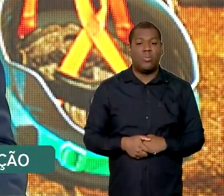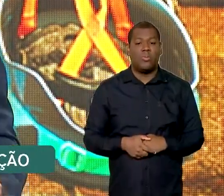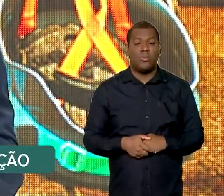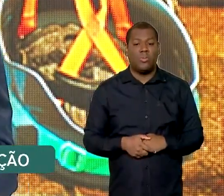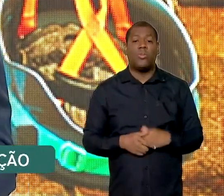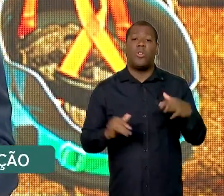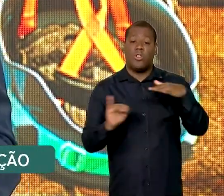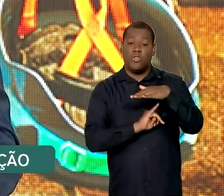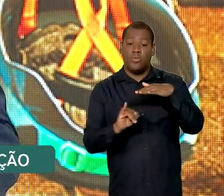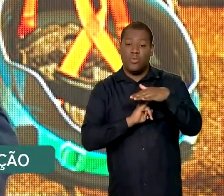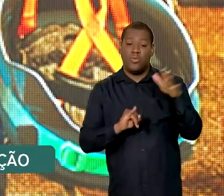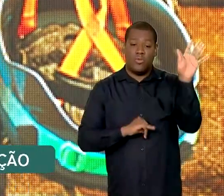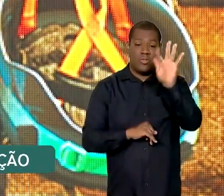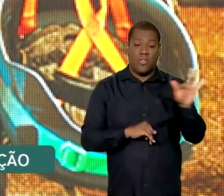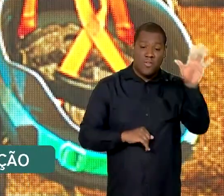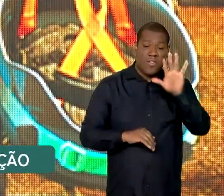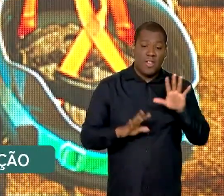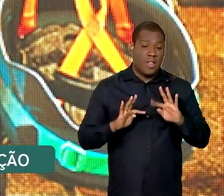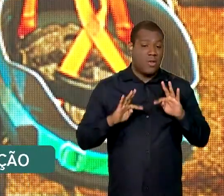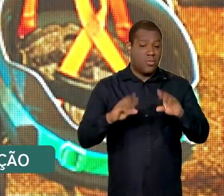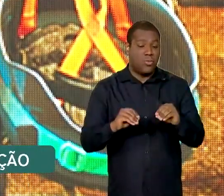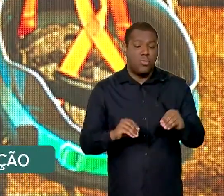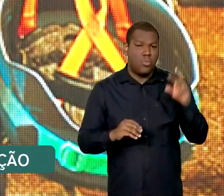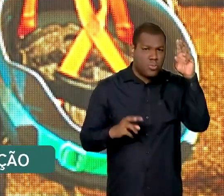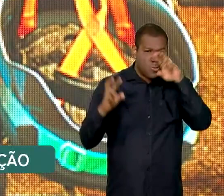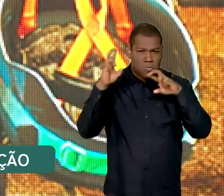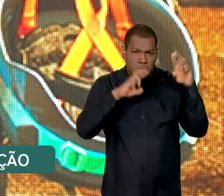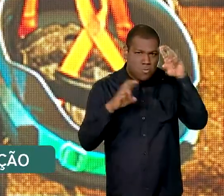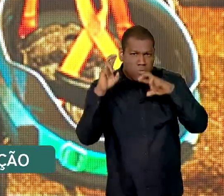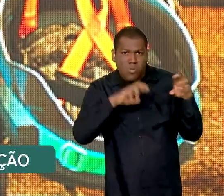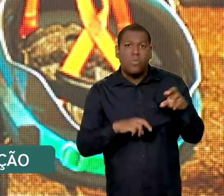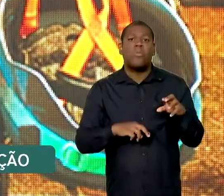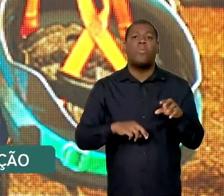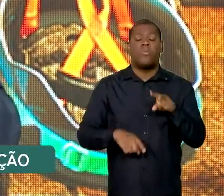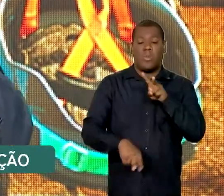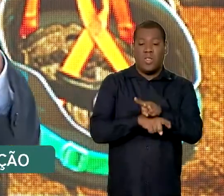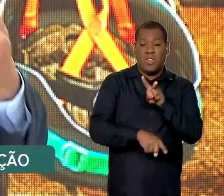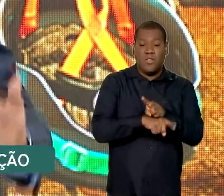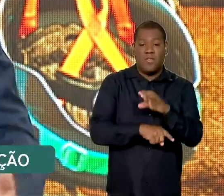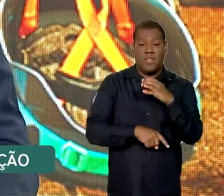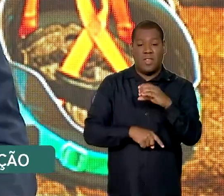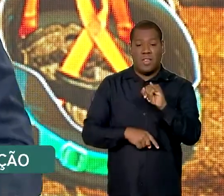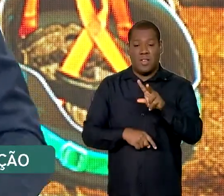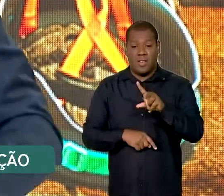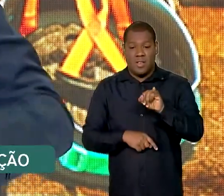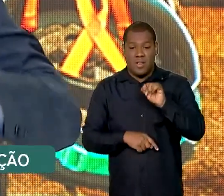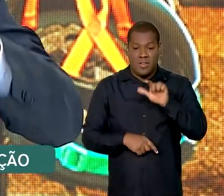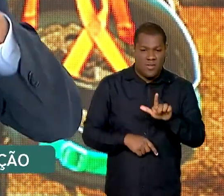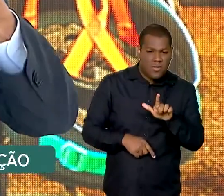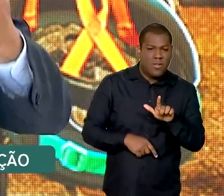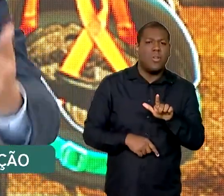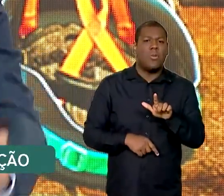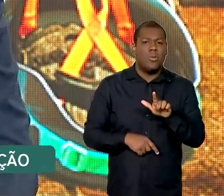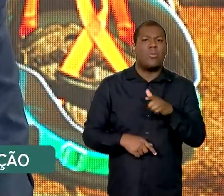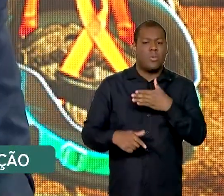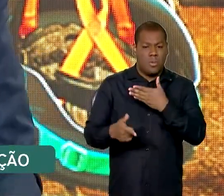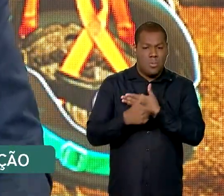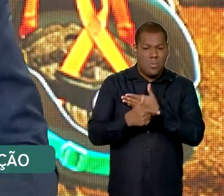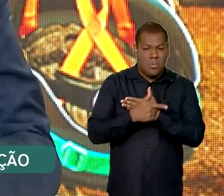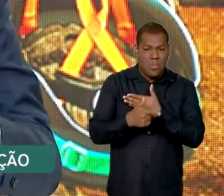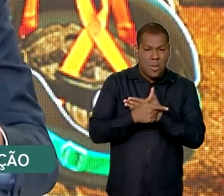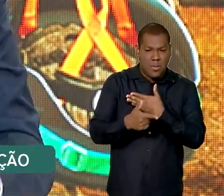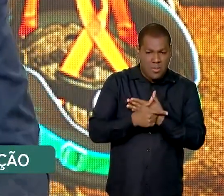todos os órgãos federais. Então, a Defesa Civil Nacional já está processando e já está